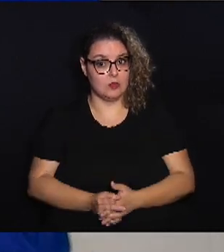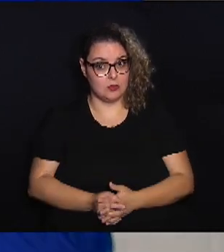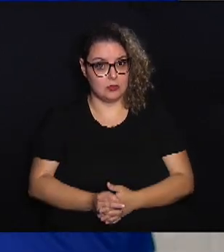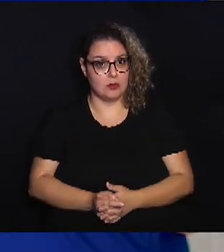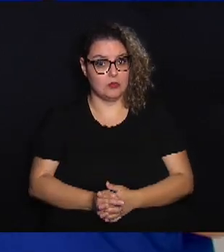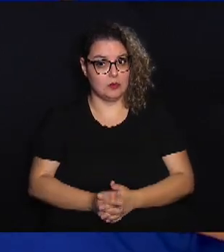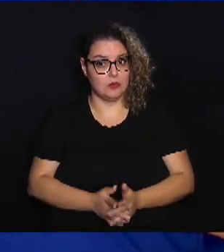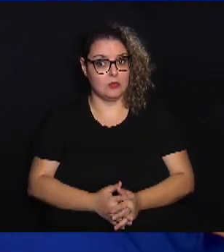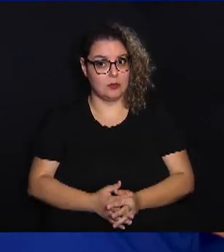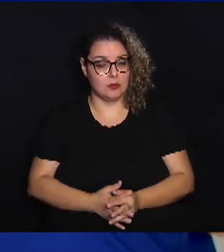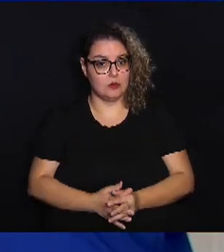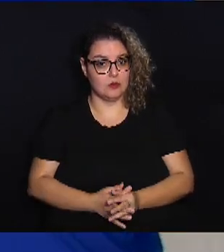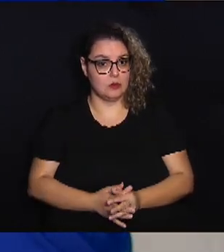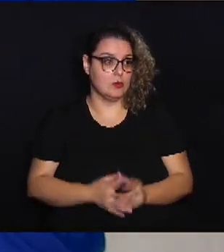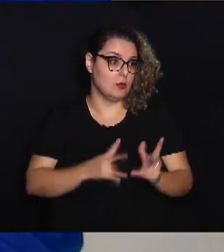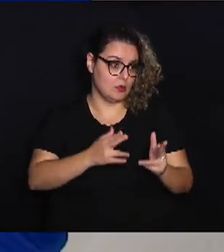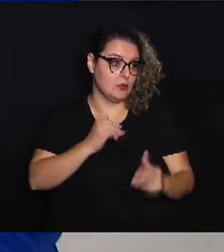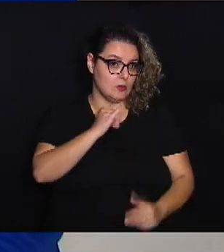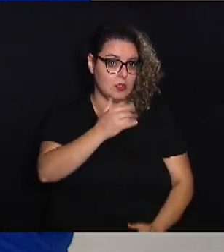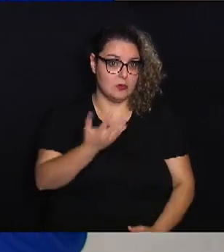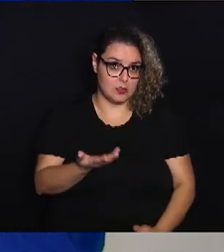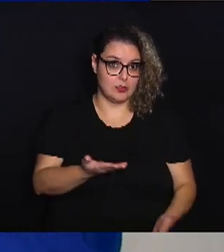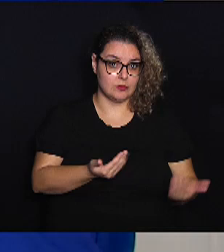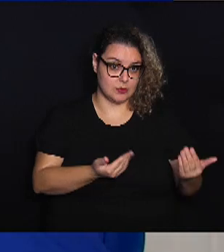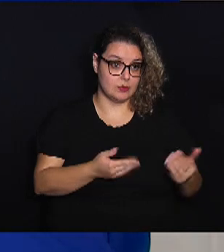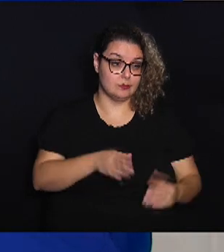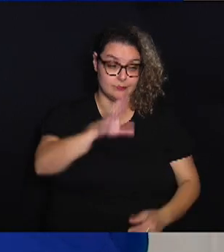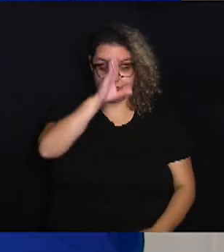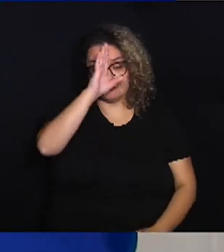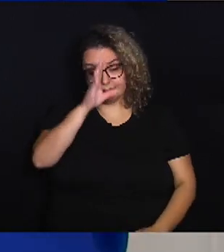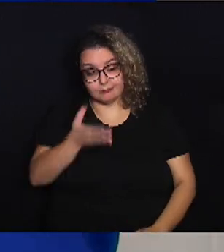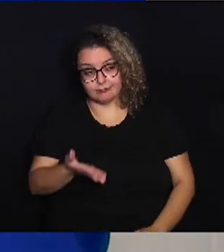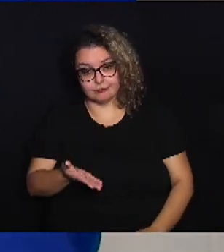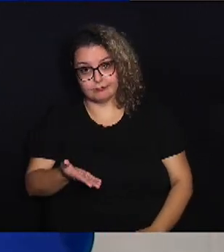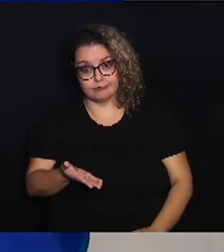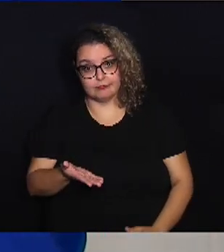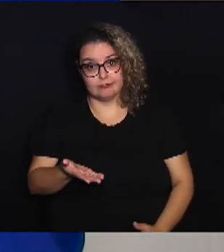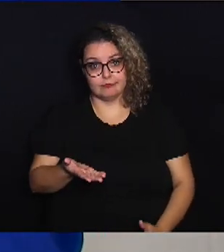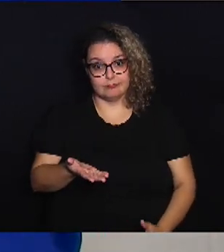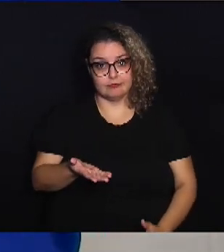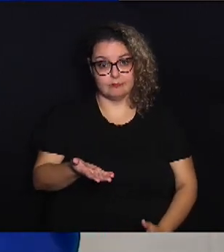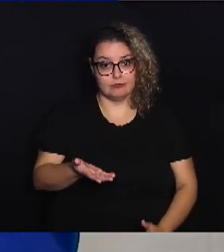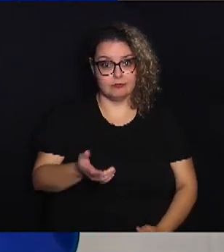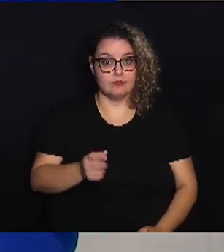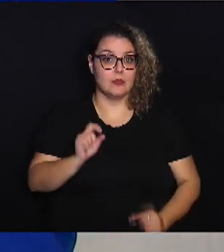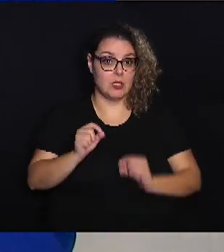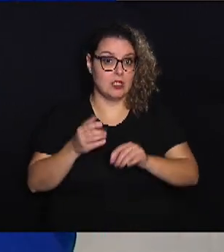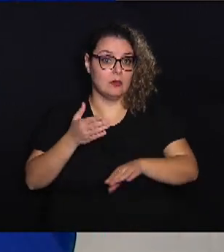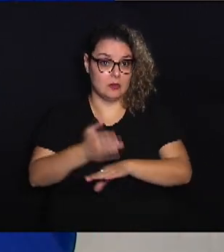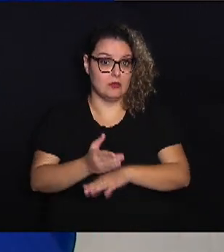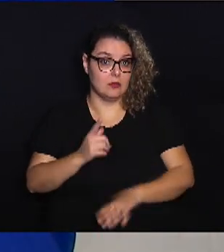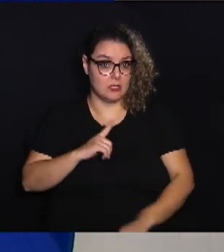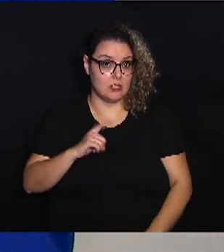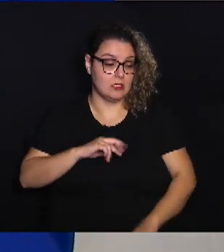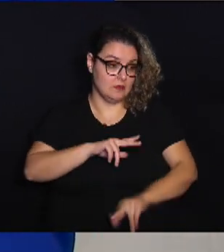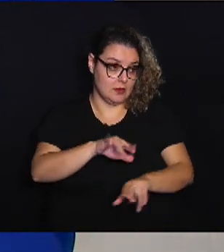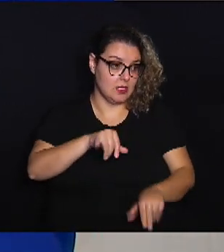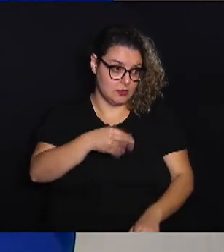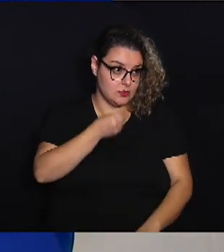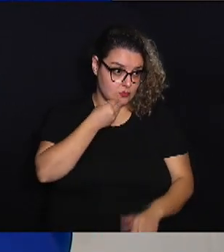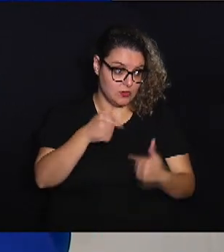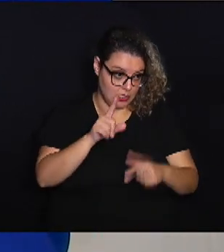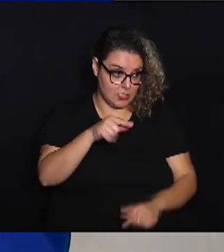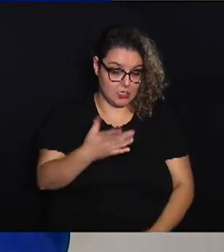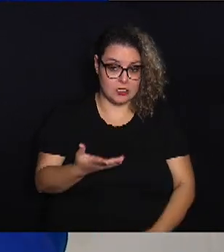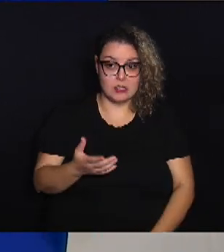estão, como você disse, os jovens, principalmente, não é? Então, quer dizer, quem entrar vai ter uma bela oportunidade de trabalho, é